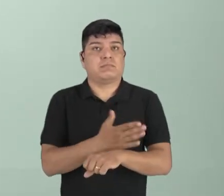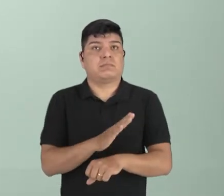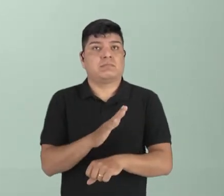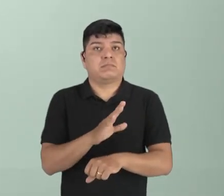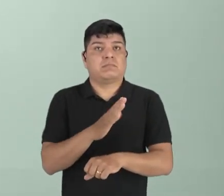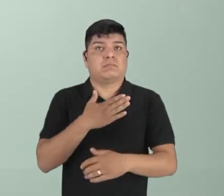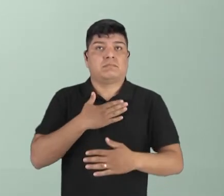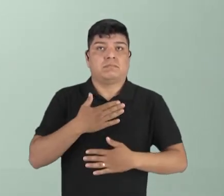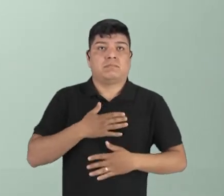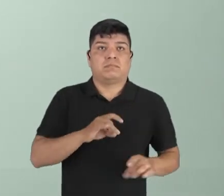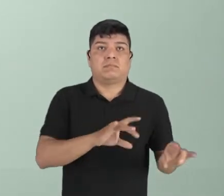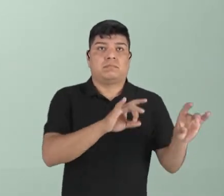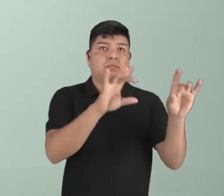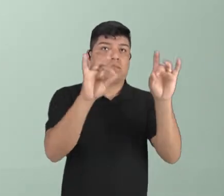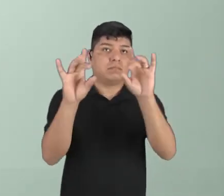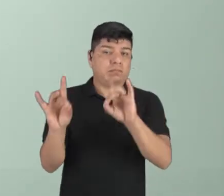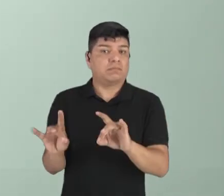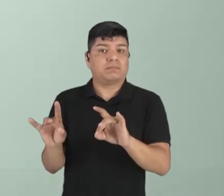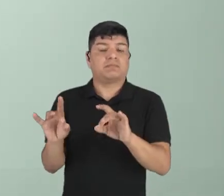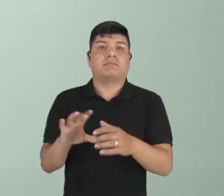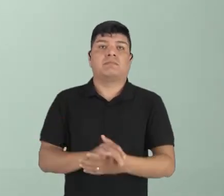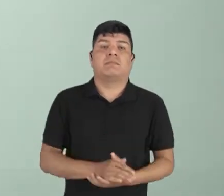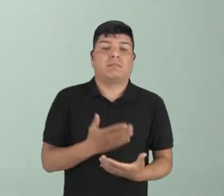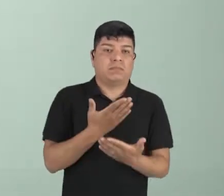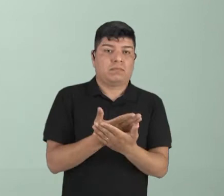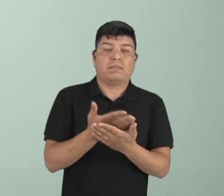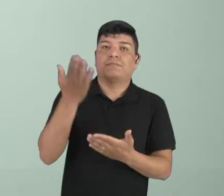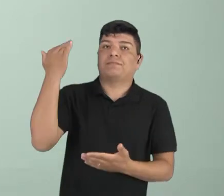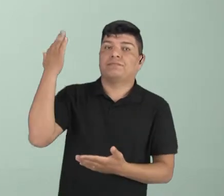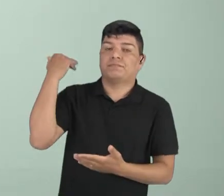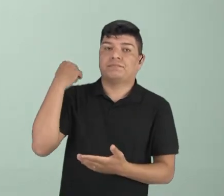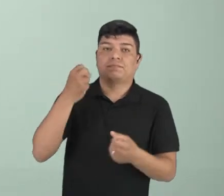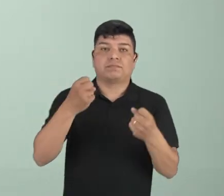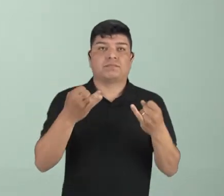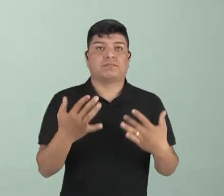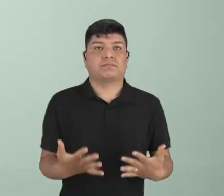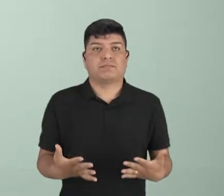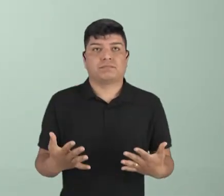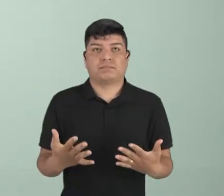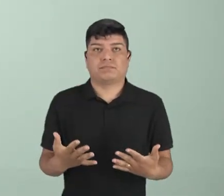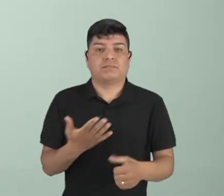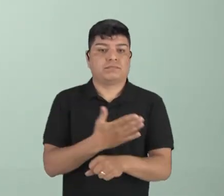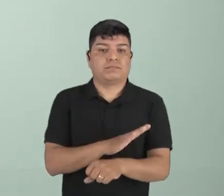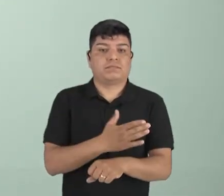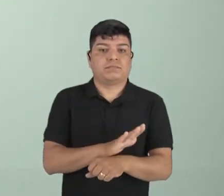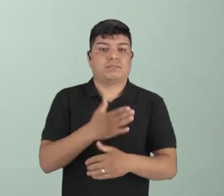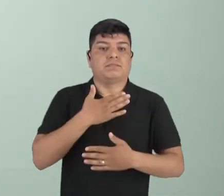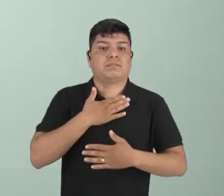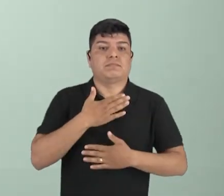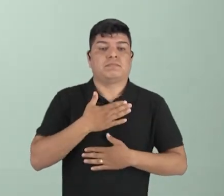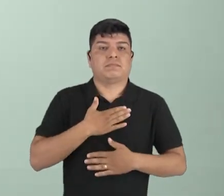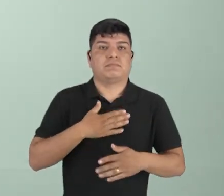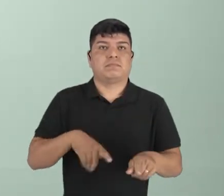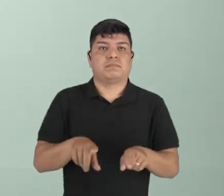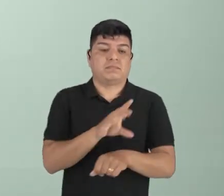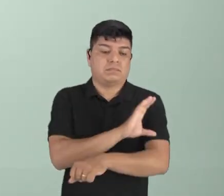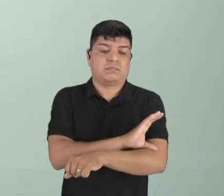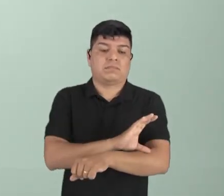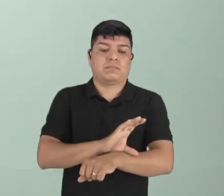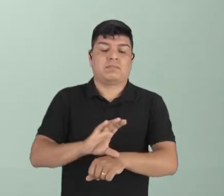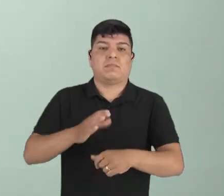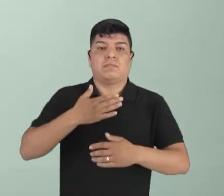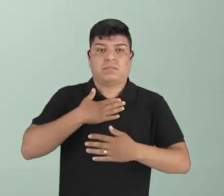específicas. Na aula passada nós falamos muito sobre práticas corporais e sobre a cultura